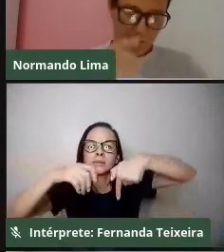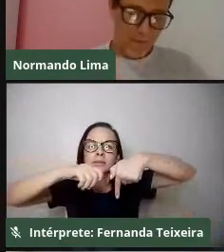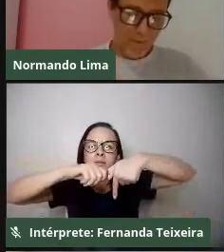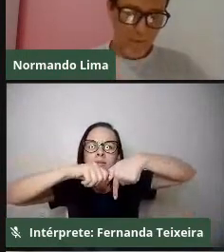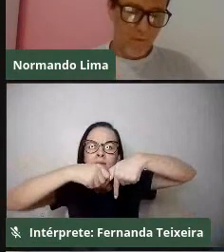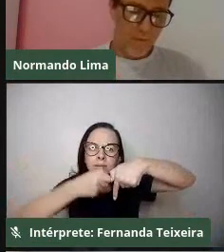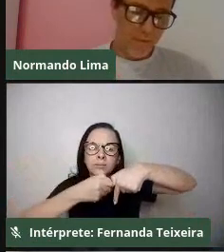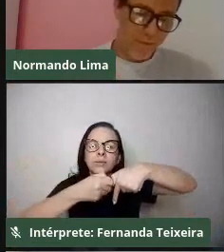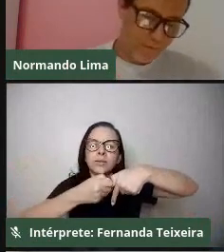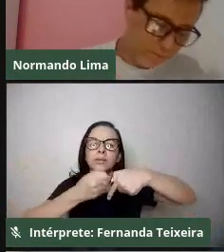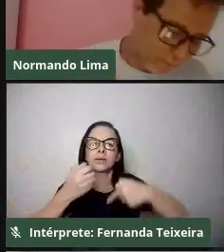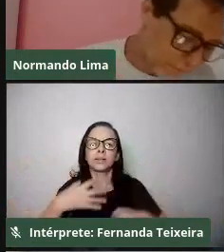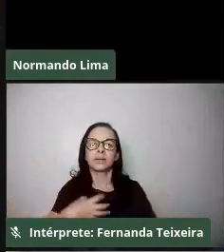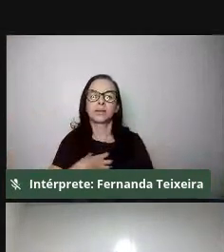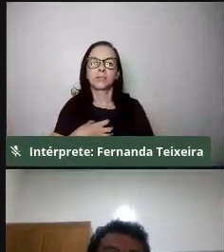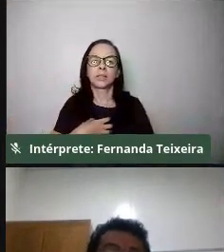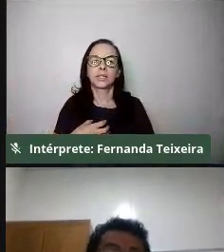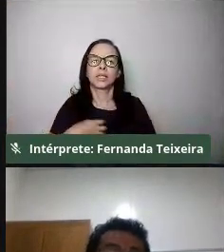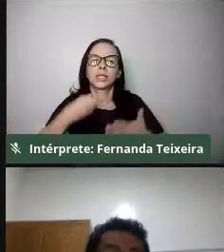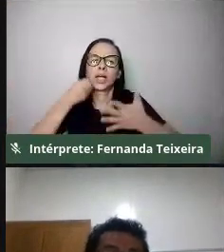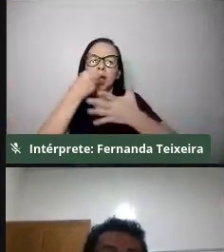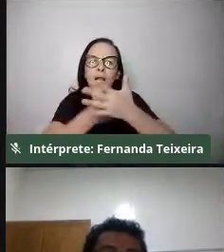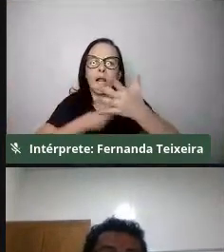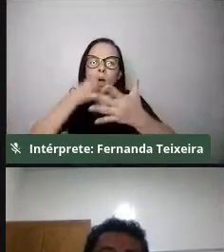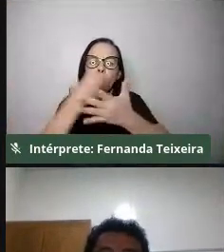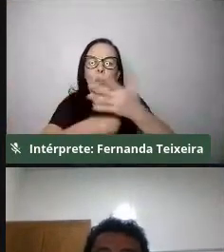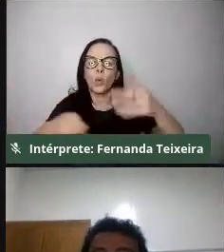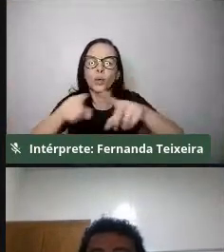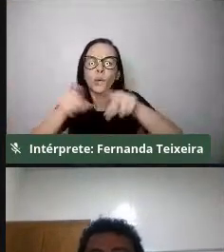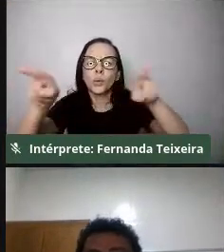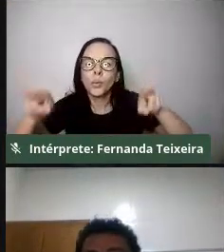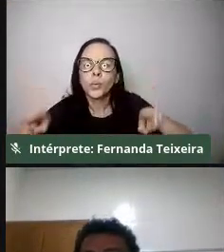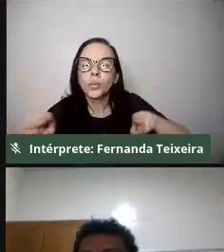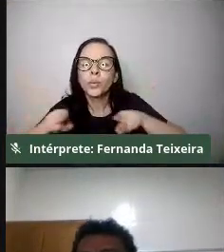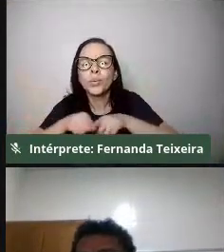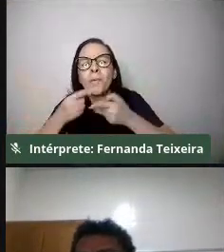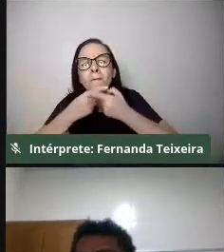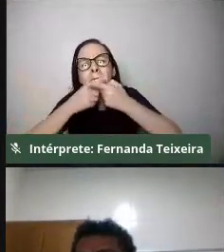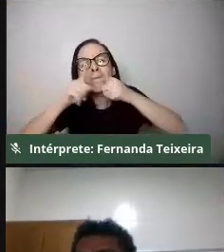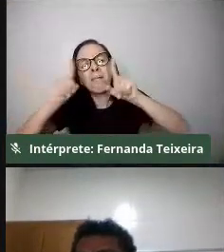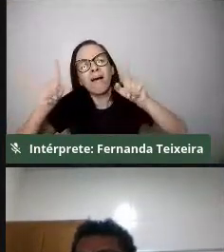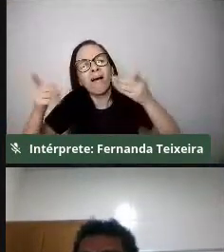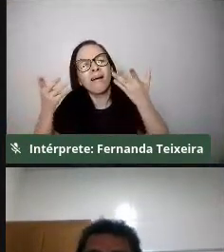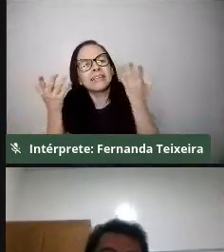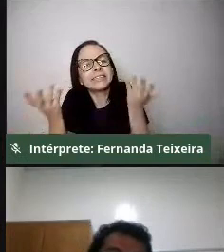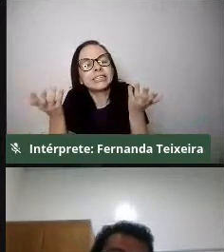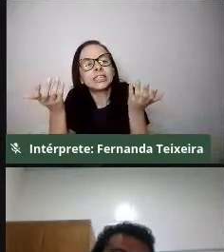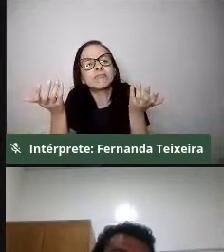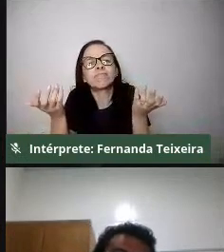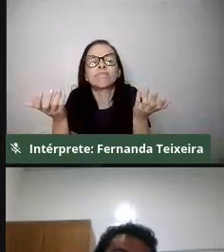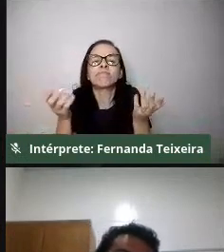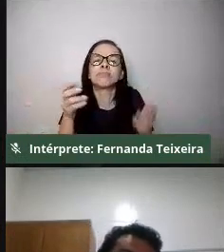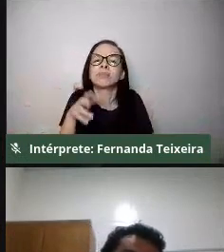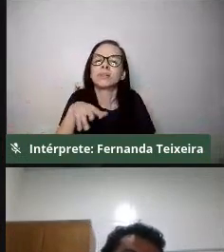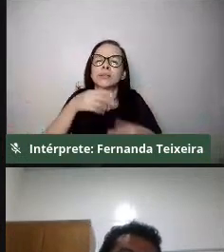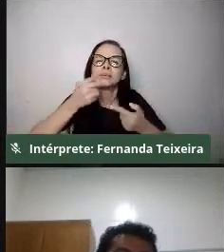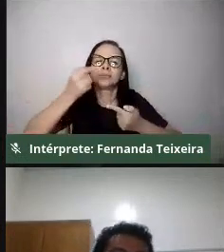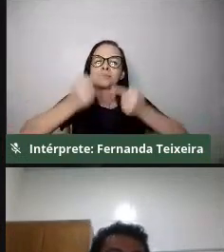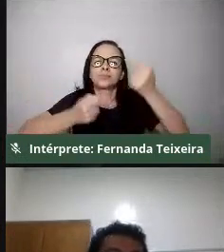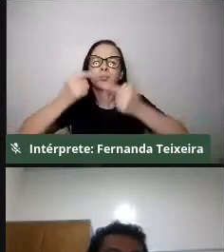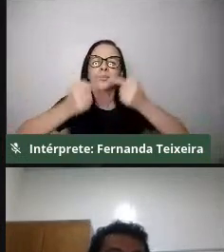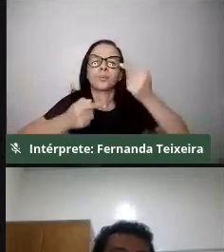pela terra e território e como, infelizmente, a política pública do Estado para o grande capital